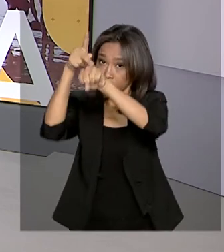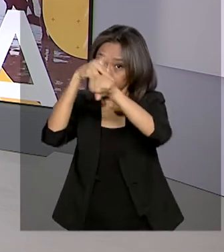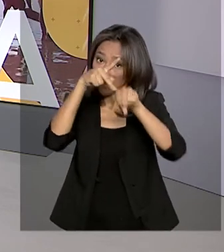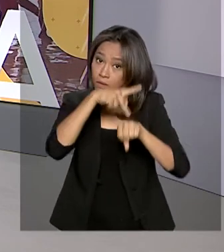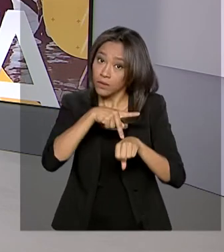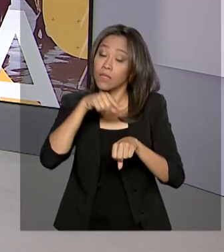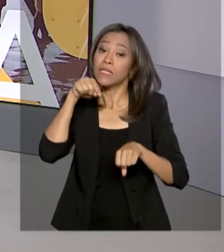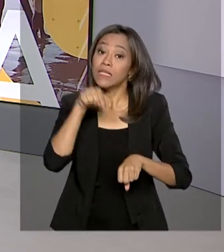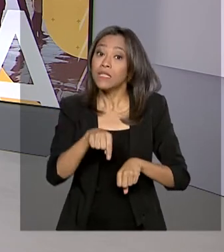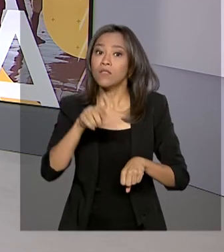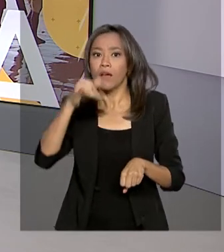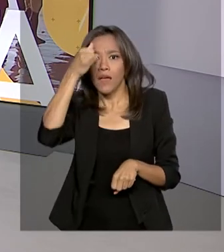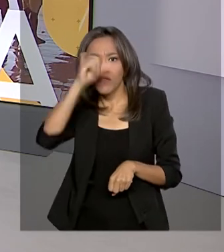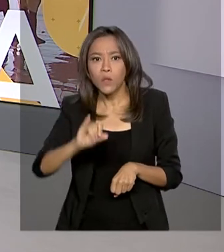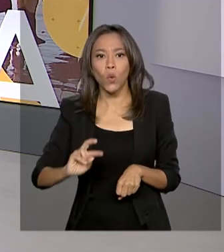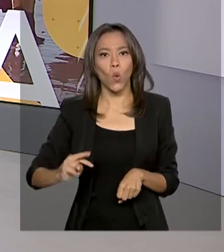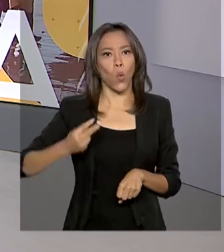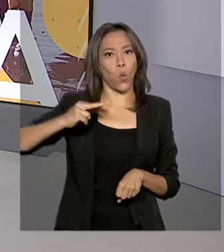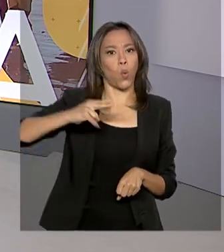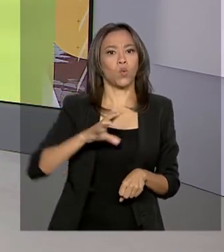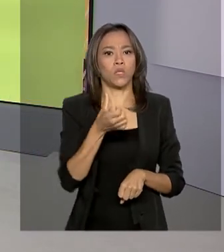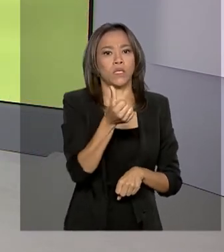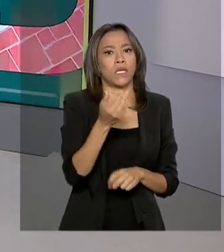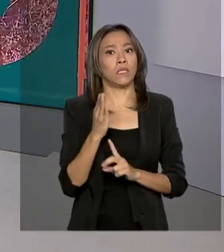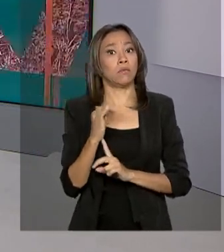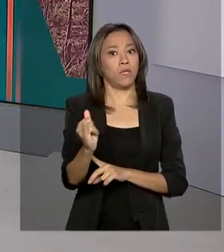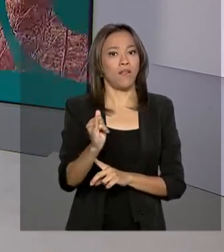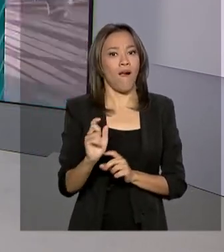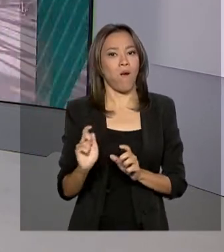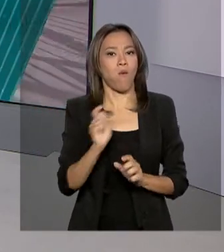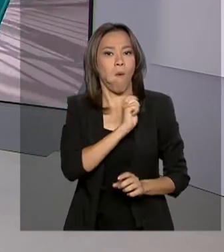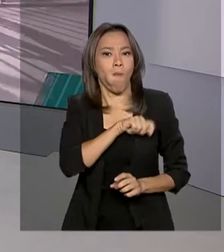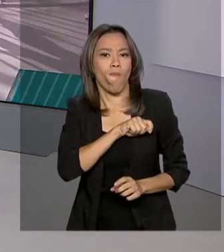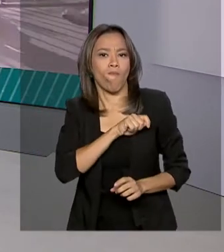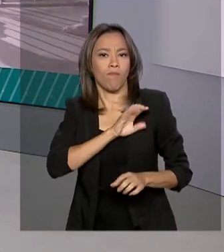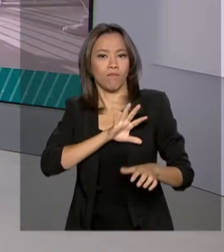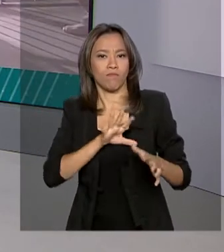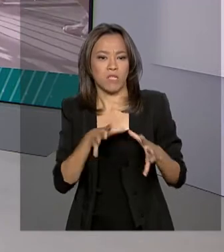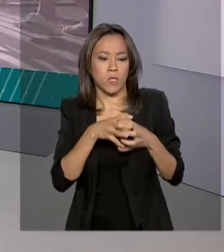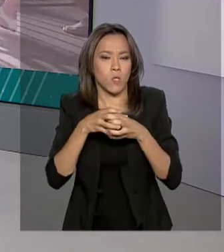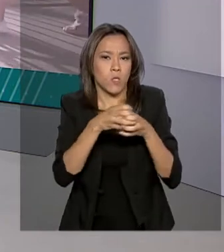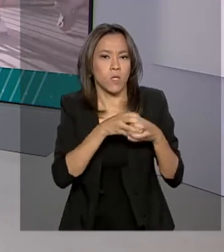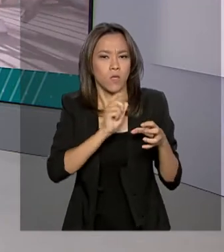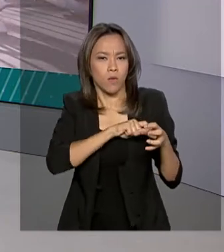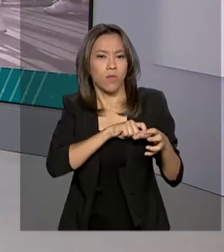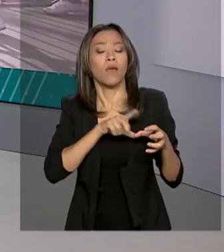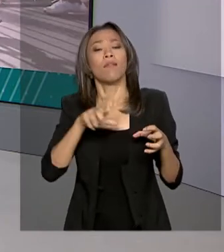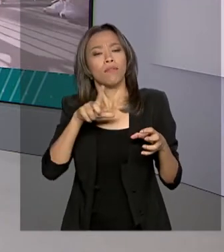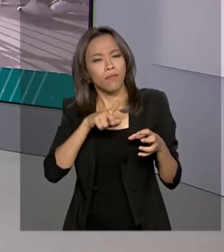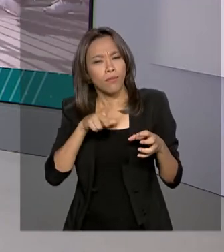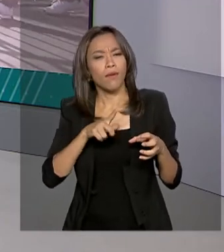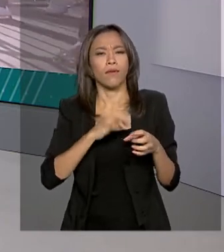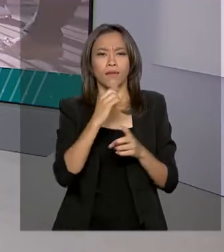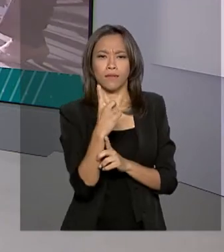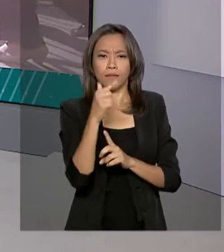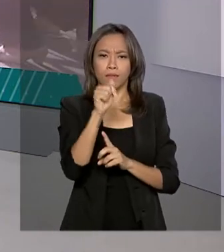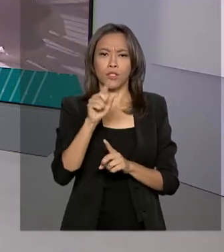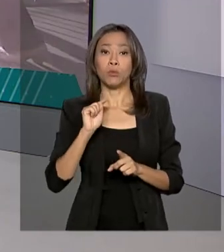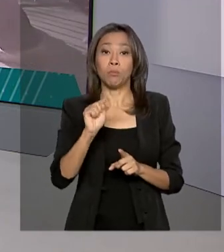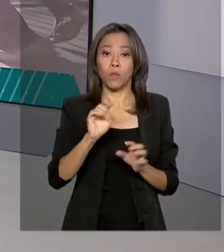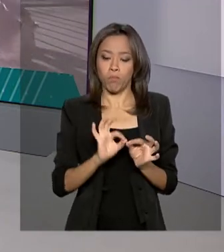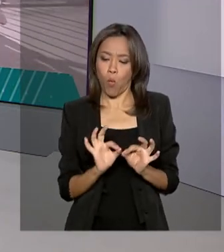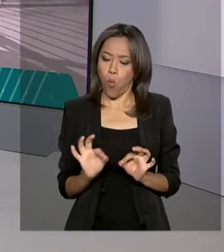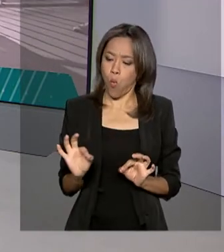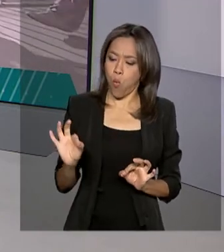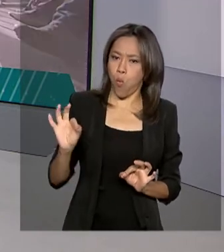evitou o lucro de 6 bilhões de reais ao crime organizado. O Brasil conta com cerca de 17 mil quilômetros de fronteiras